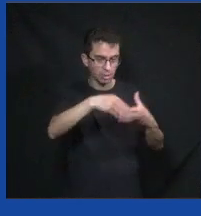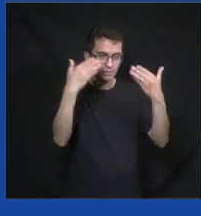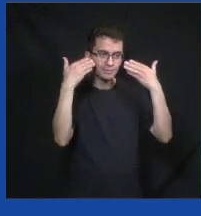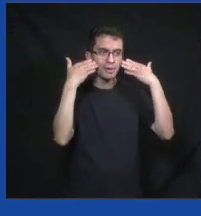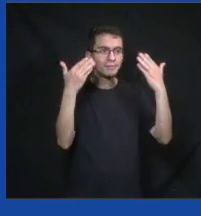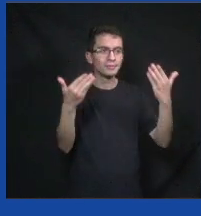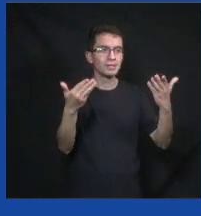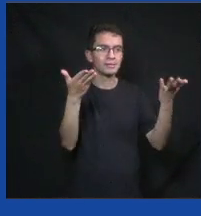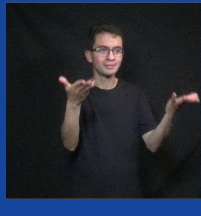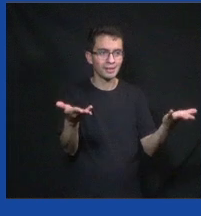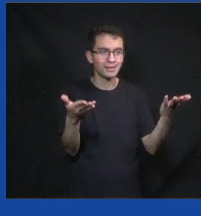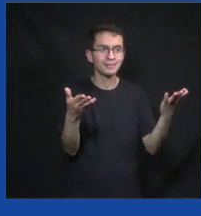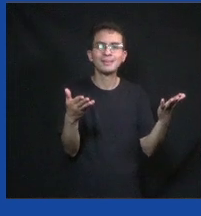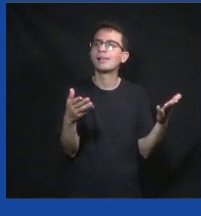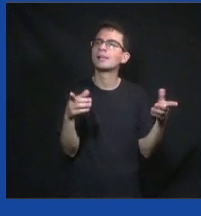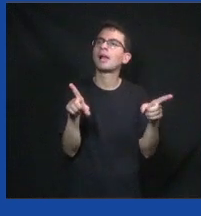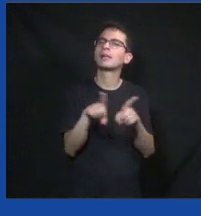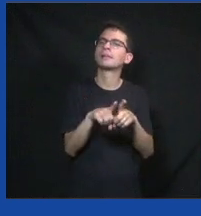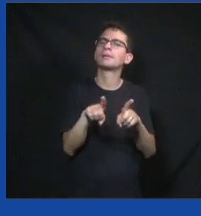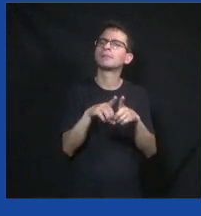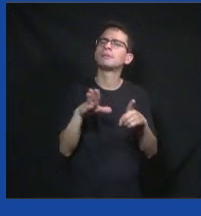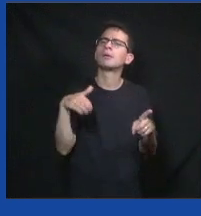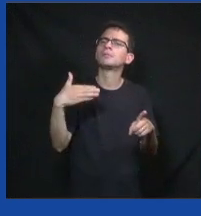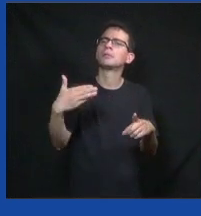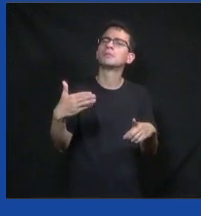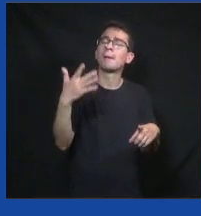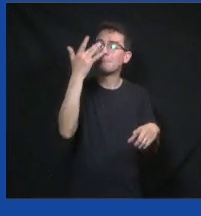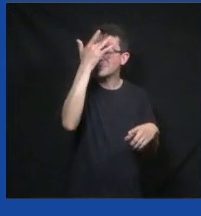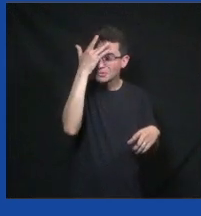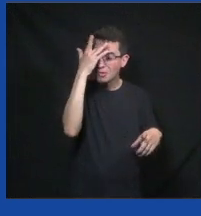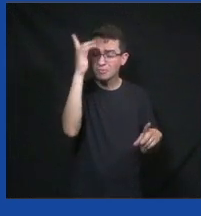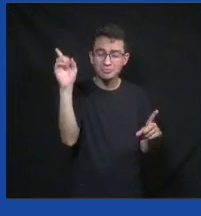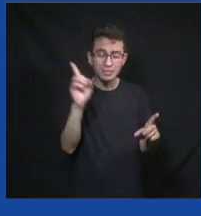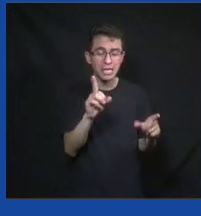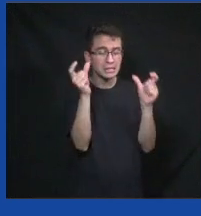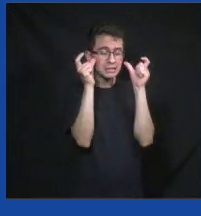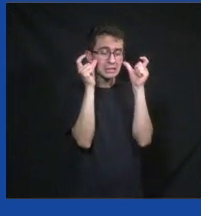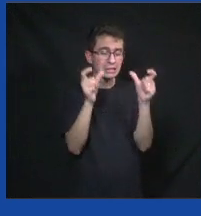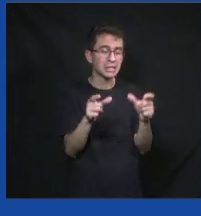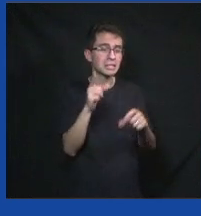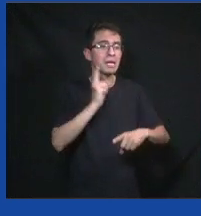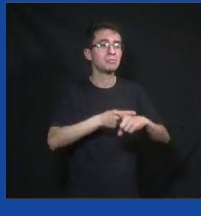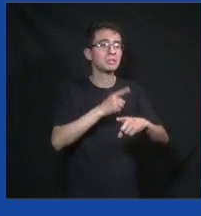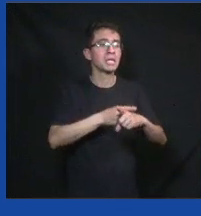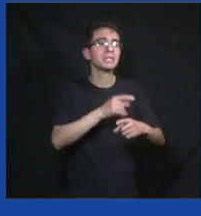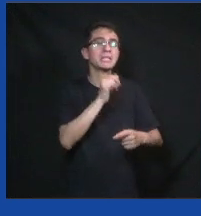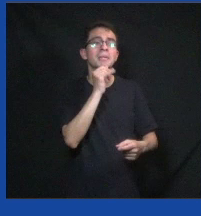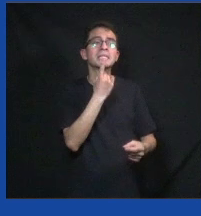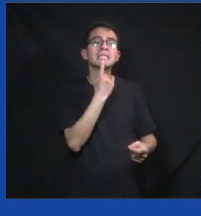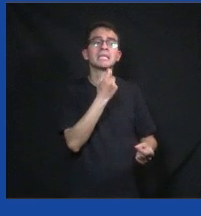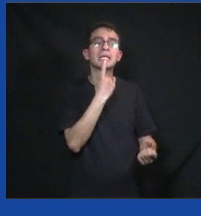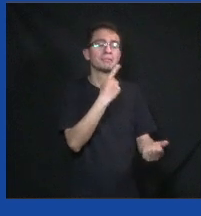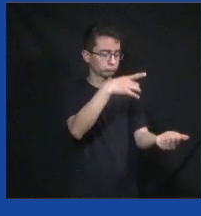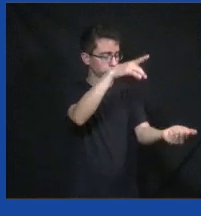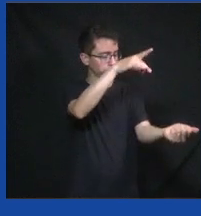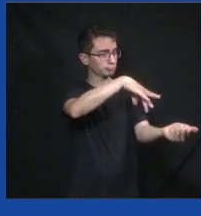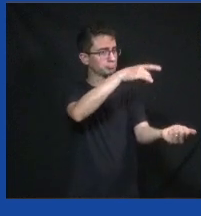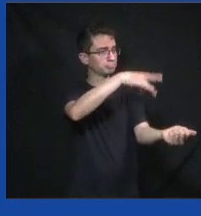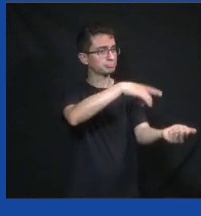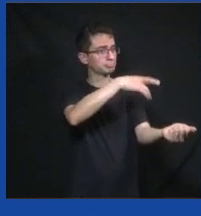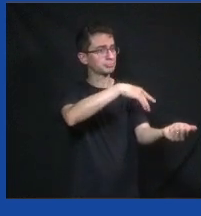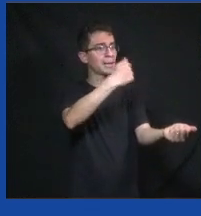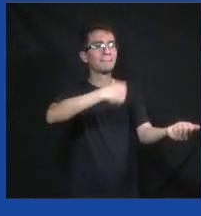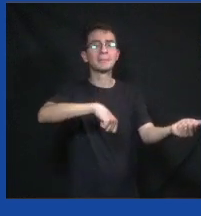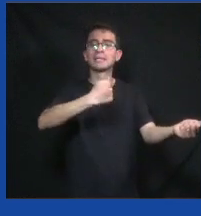participativo, depois como é que a gente chama essa pessoa para se engajar na hora que está faltando sangue? Então tem Paulo Santos lá participando de uma